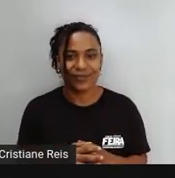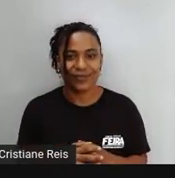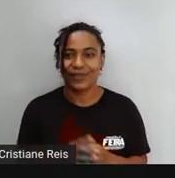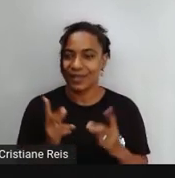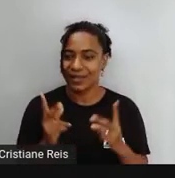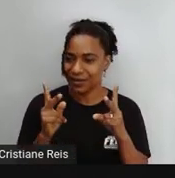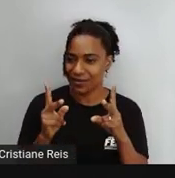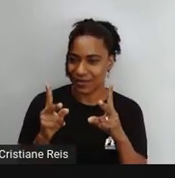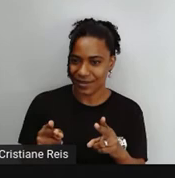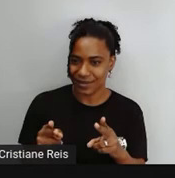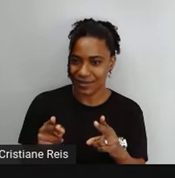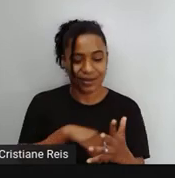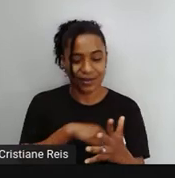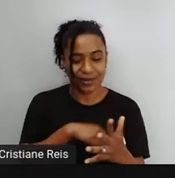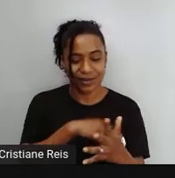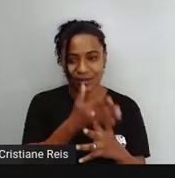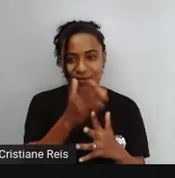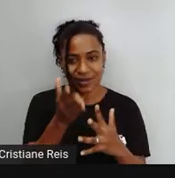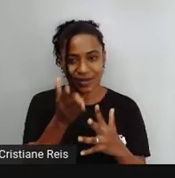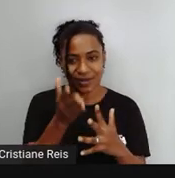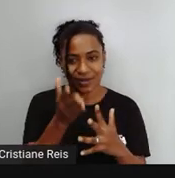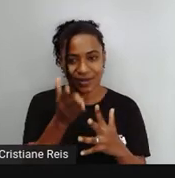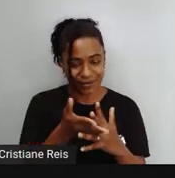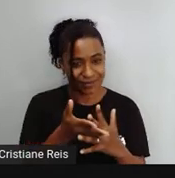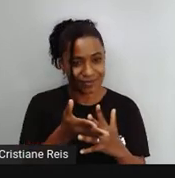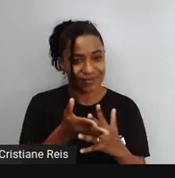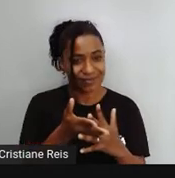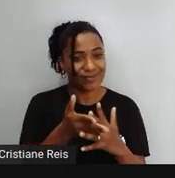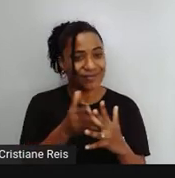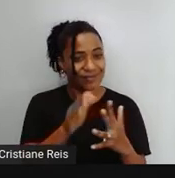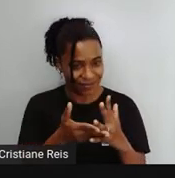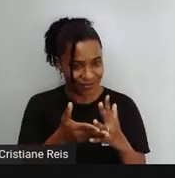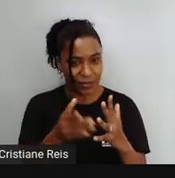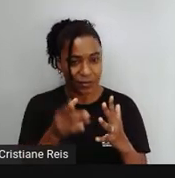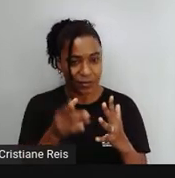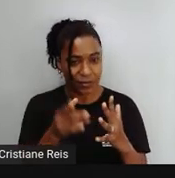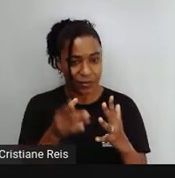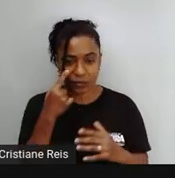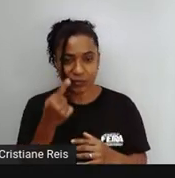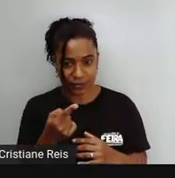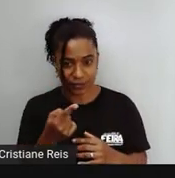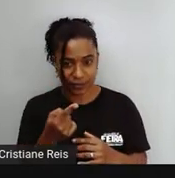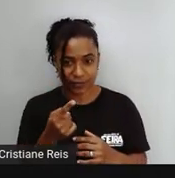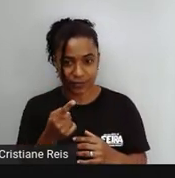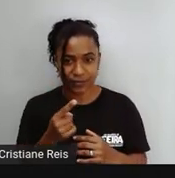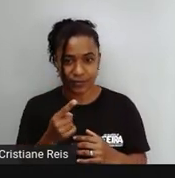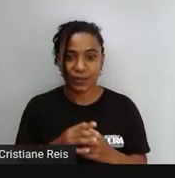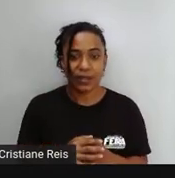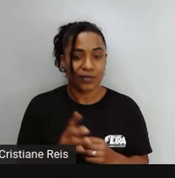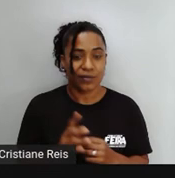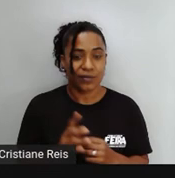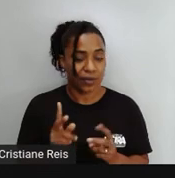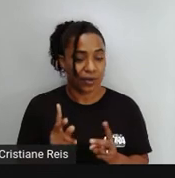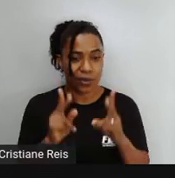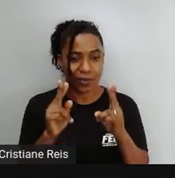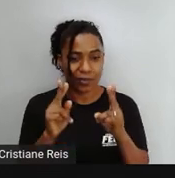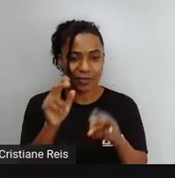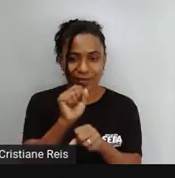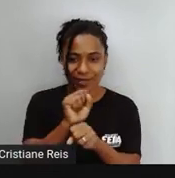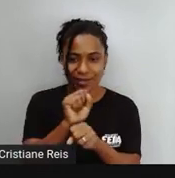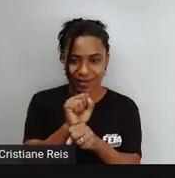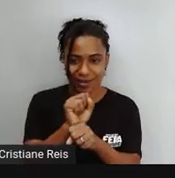termina em Consoante Vogal Consoante Então vejamos Cut Cortar Stop